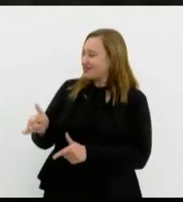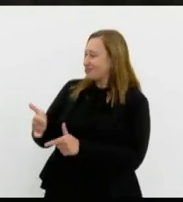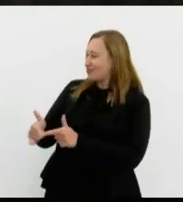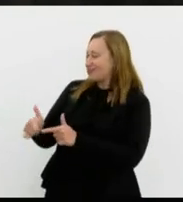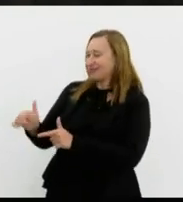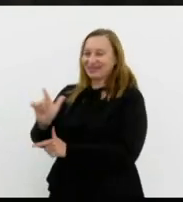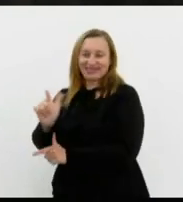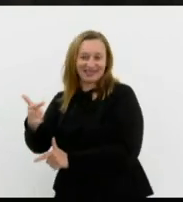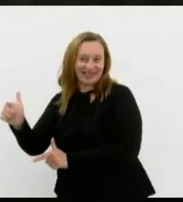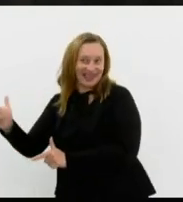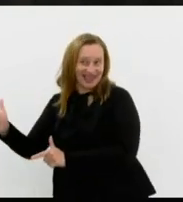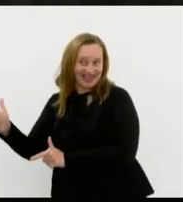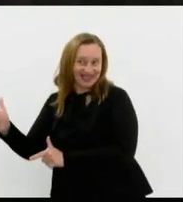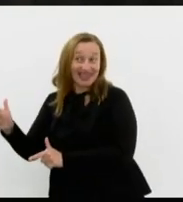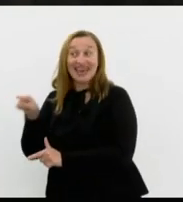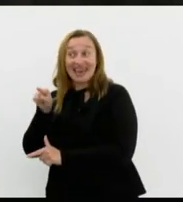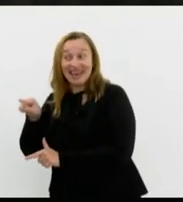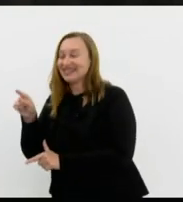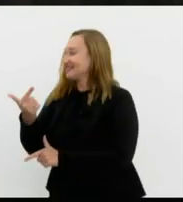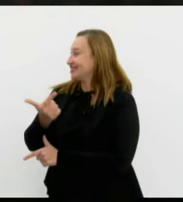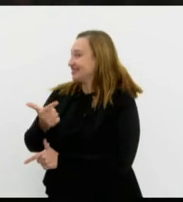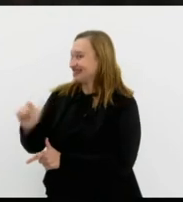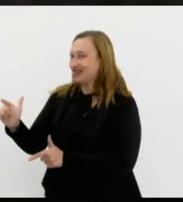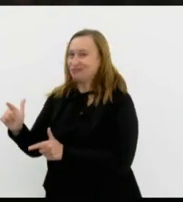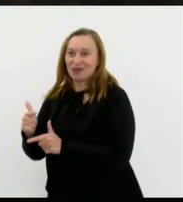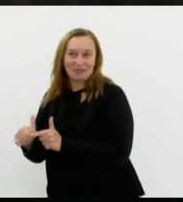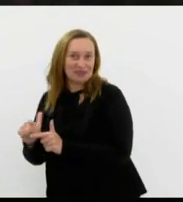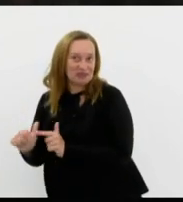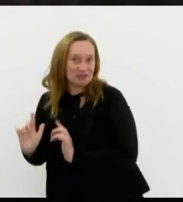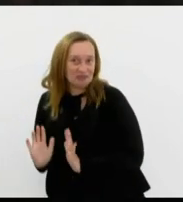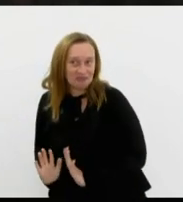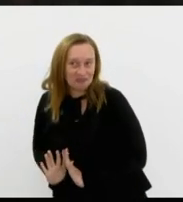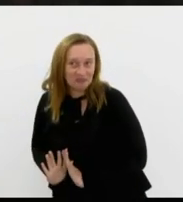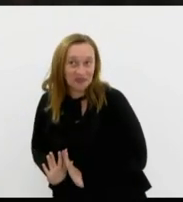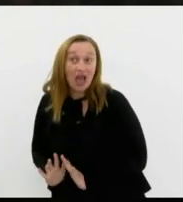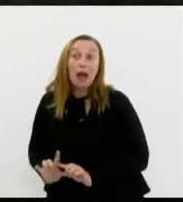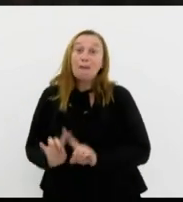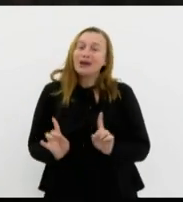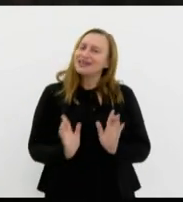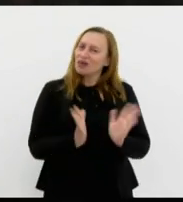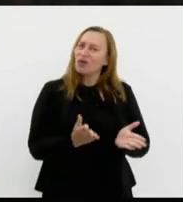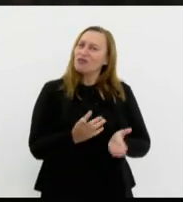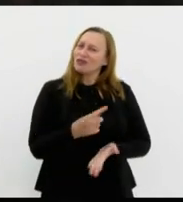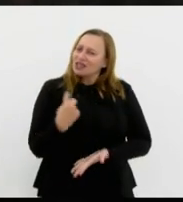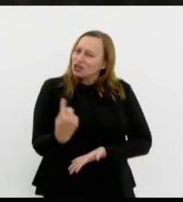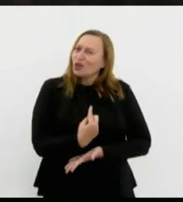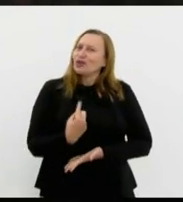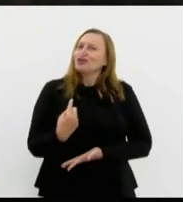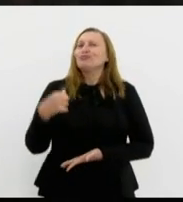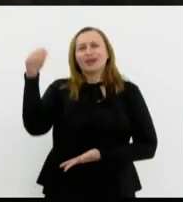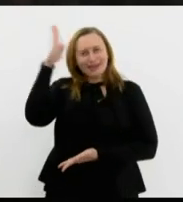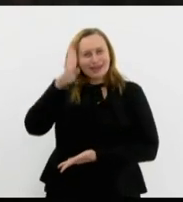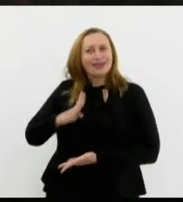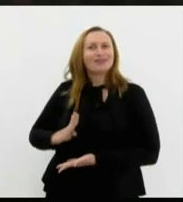este não tem problema agora vamos falar da gente brasileiros